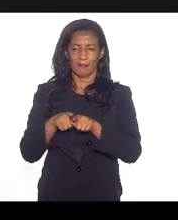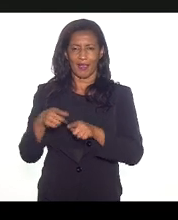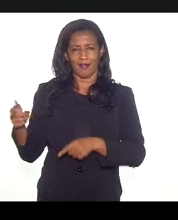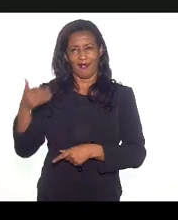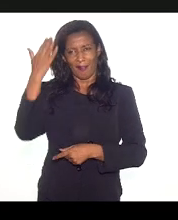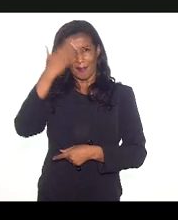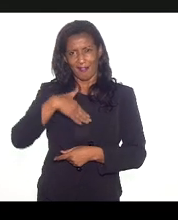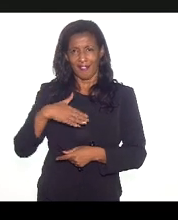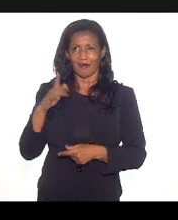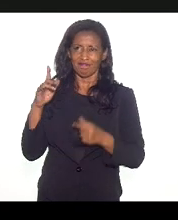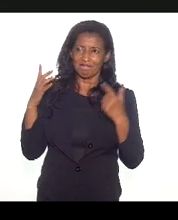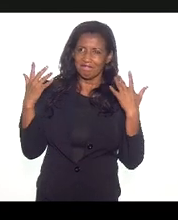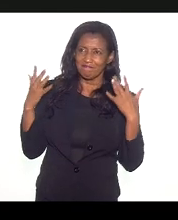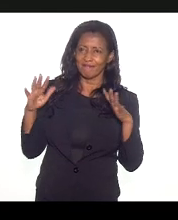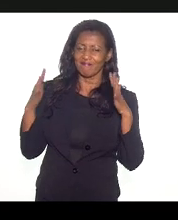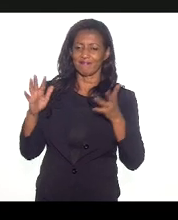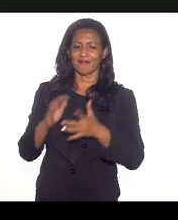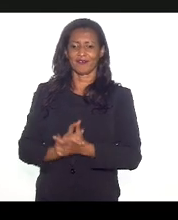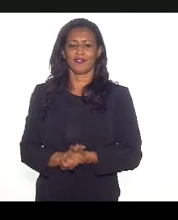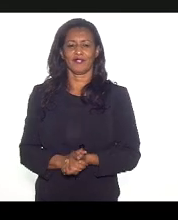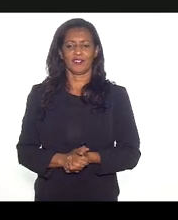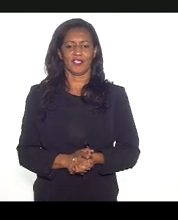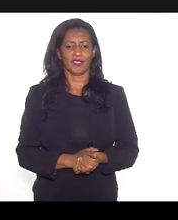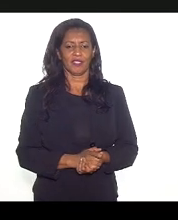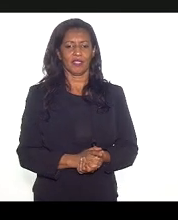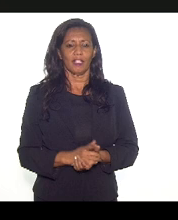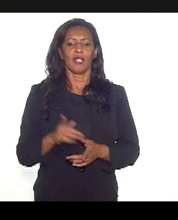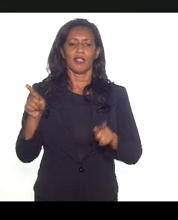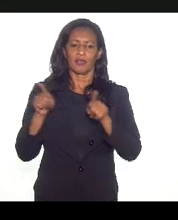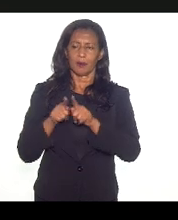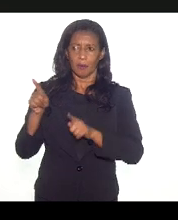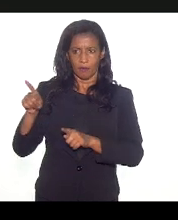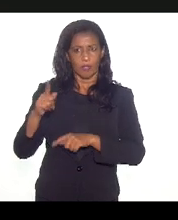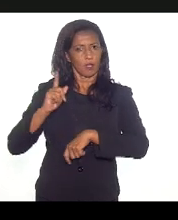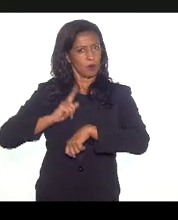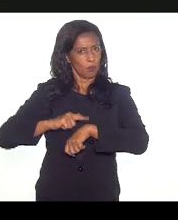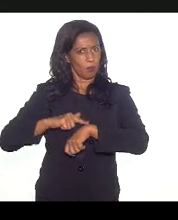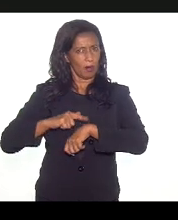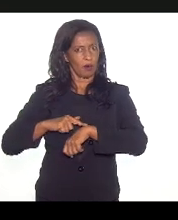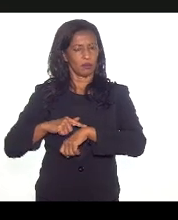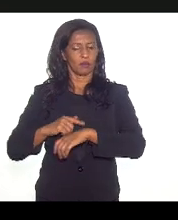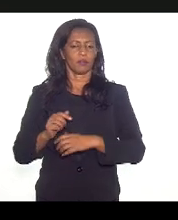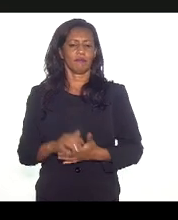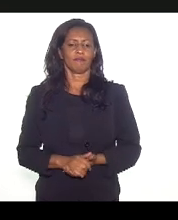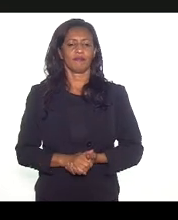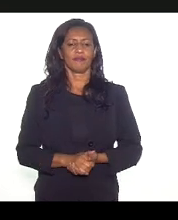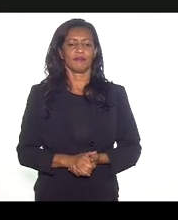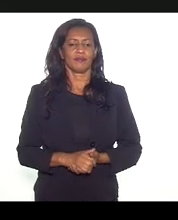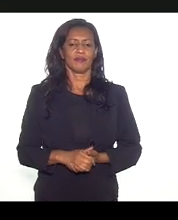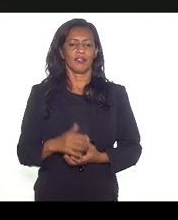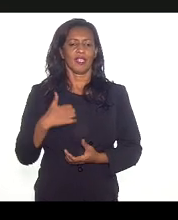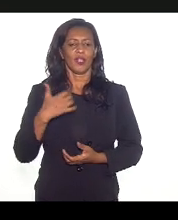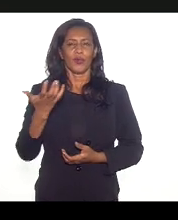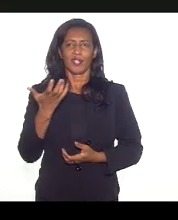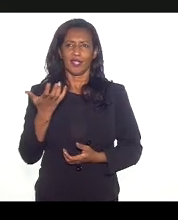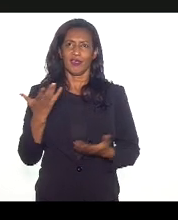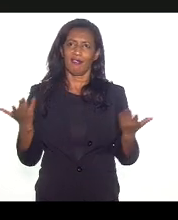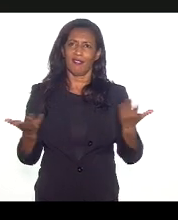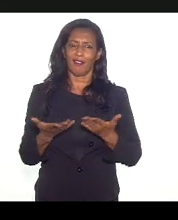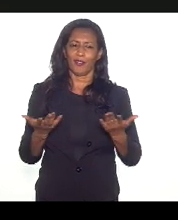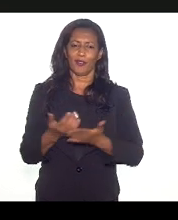gostaria de saudar também, terá aí o seu momento de intervenção. Então, eu gostaria já de passar